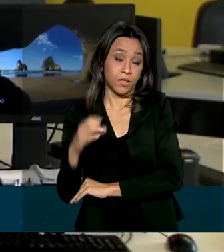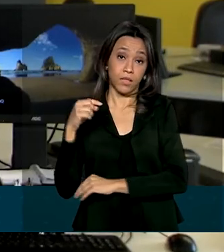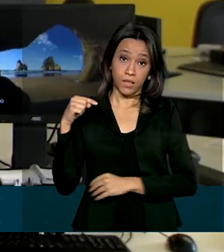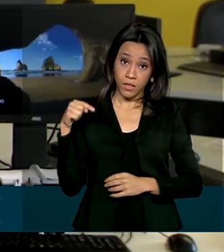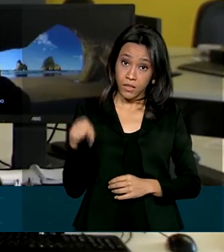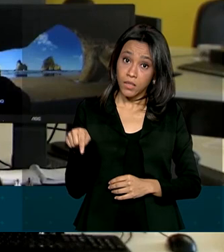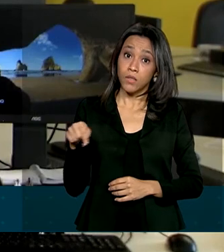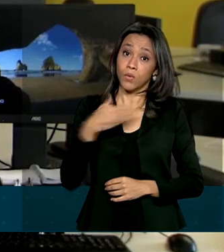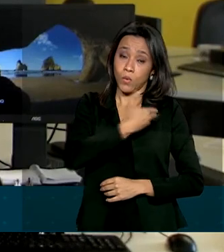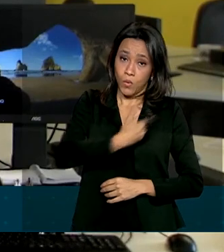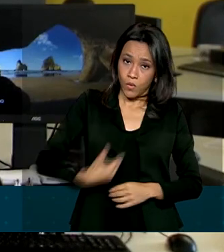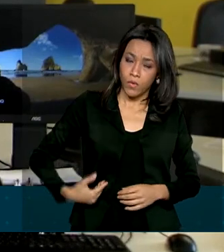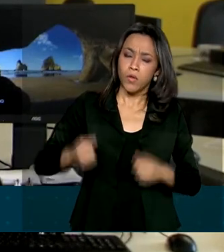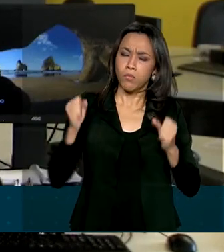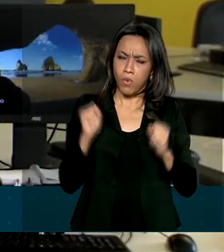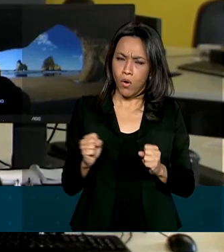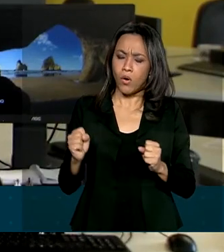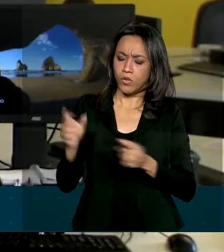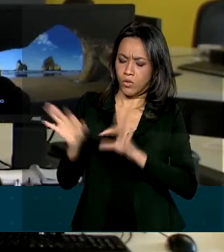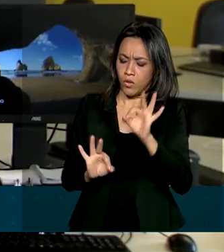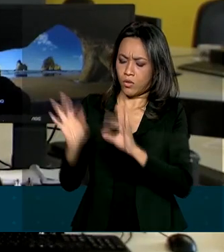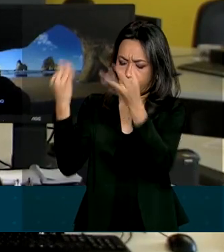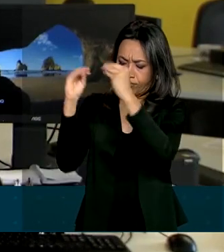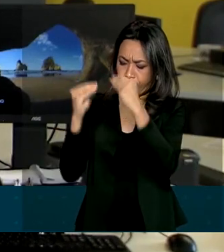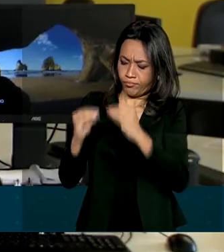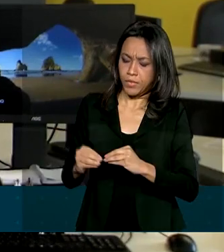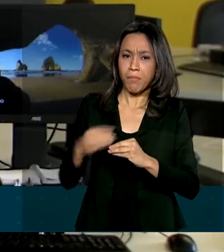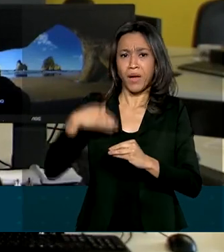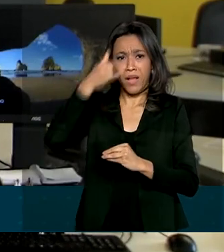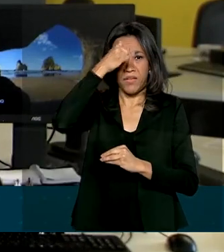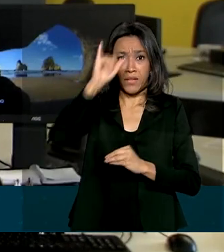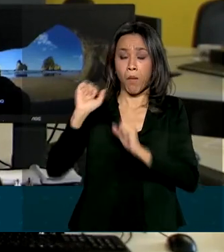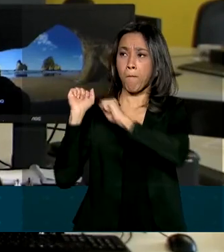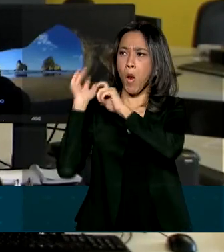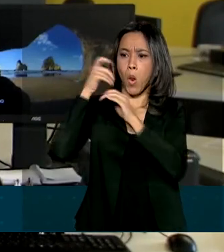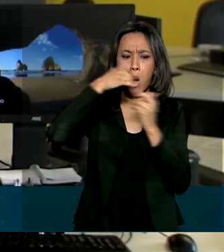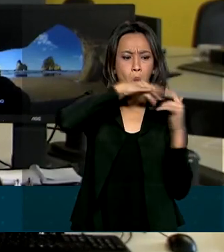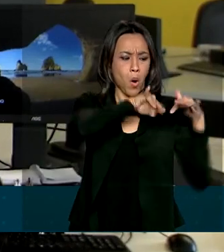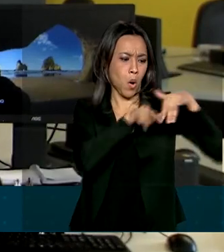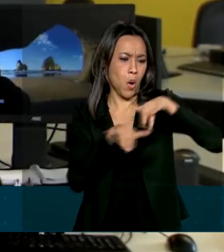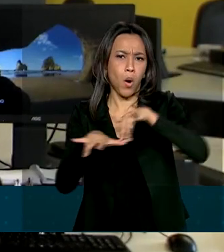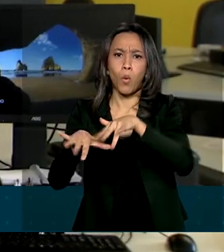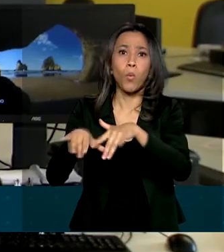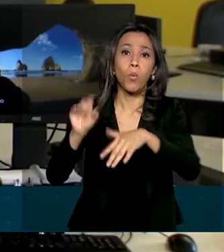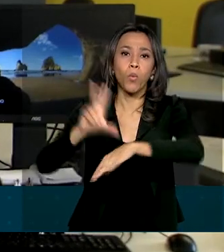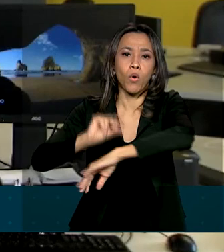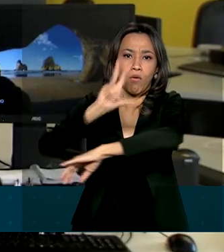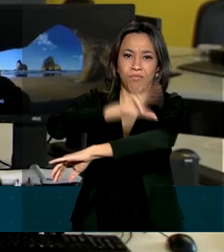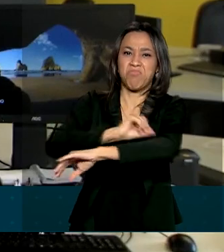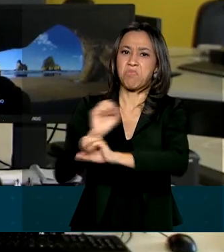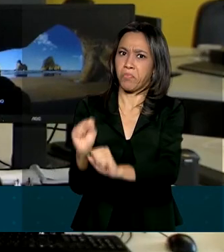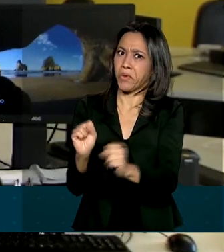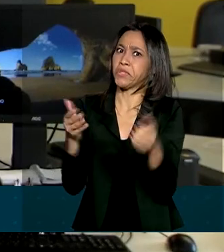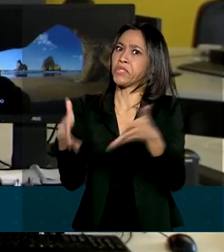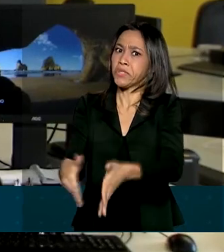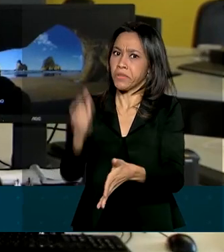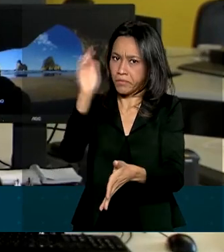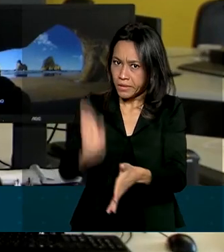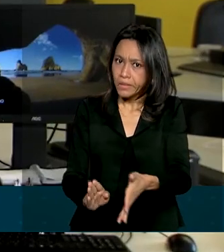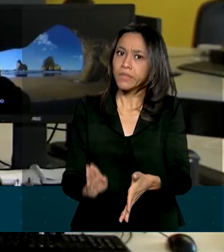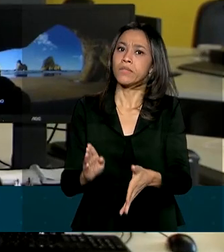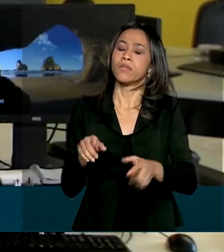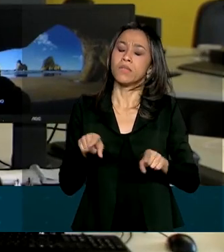o governo pode implementar um plano para conter a nuvem de gafanhotos que pode chegar ao Brasil, além de adotar medidas